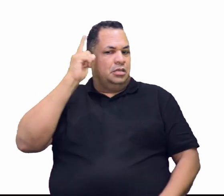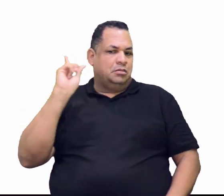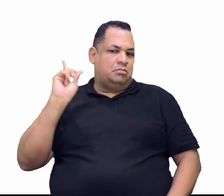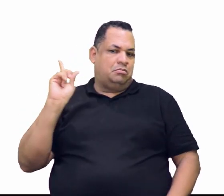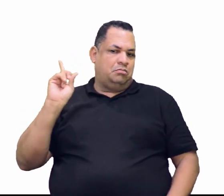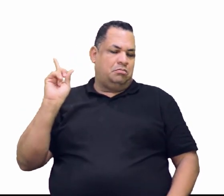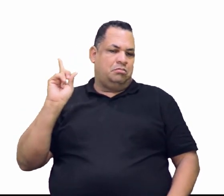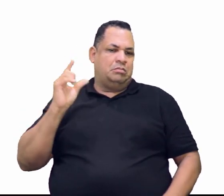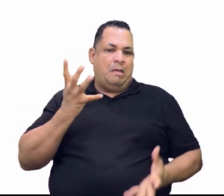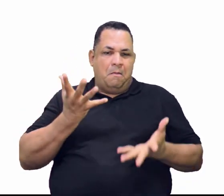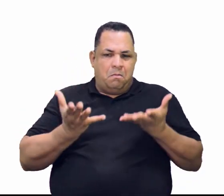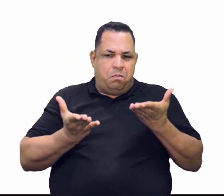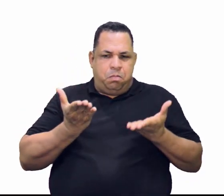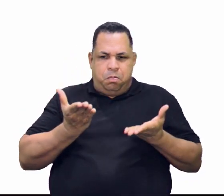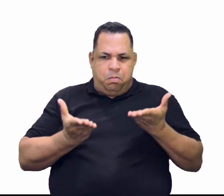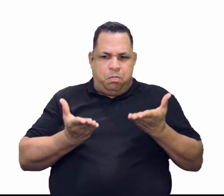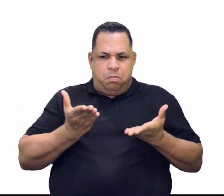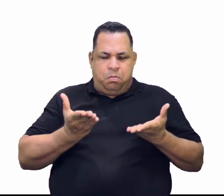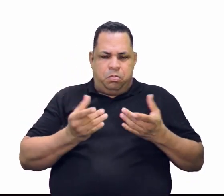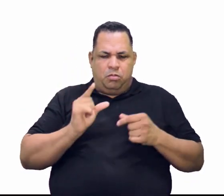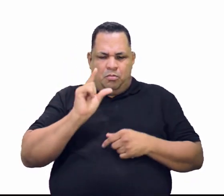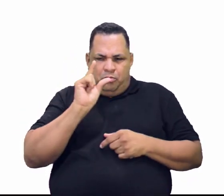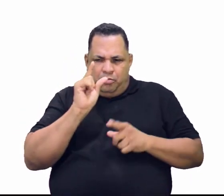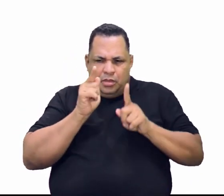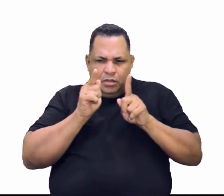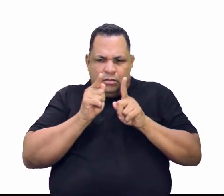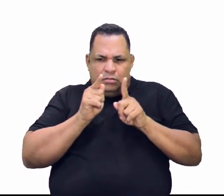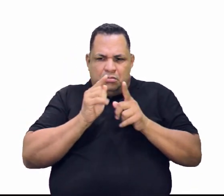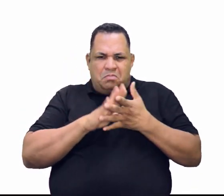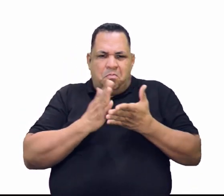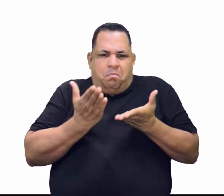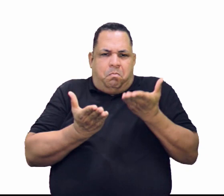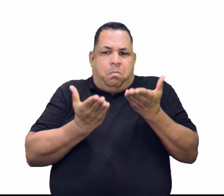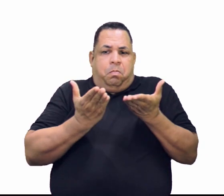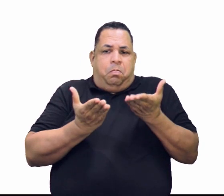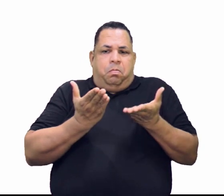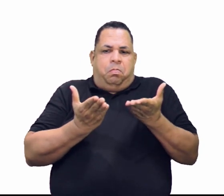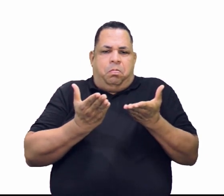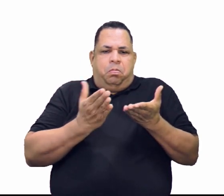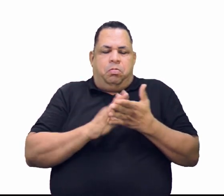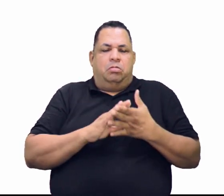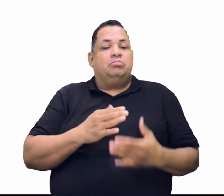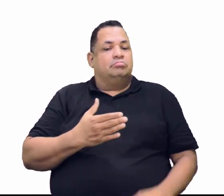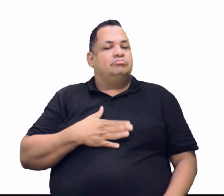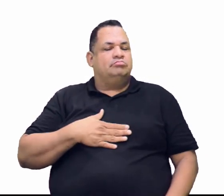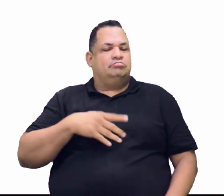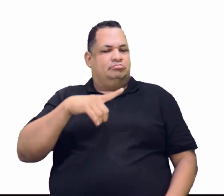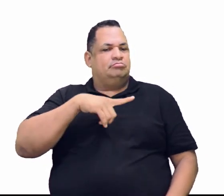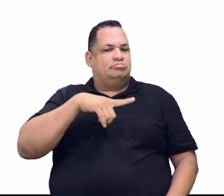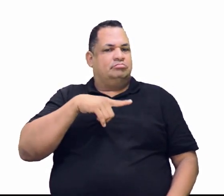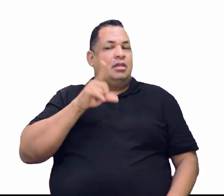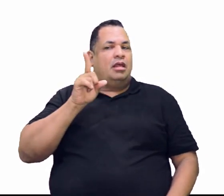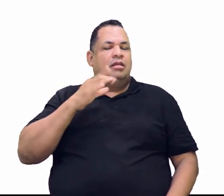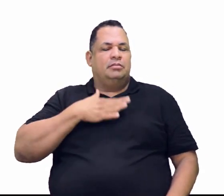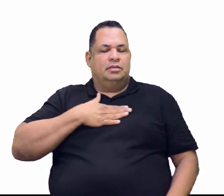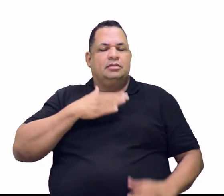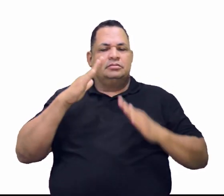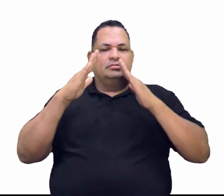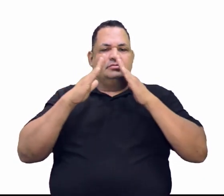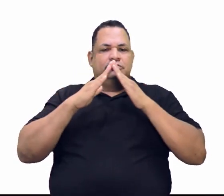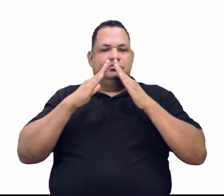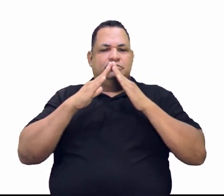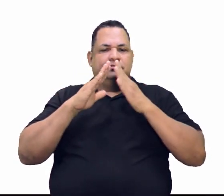Ela pesa. Um pedacinho é muito pesado. Eu tenho lá em casa. É.